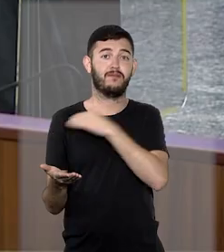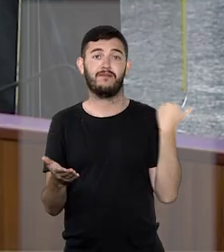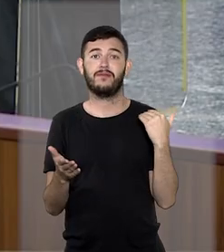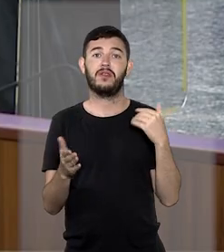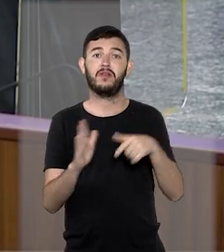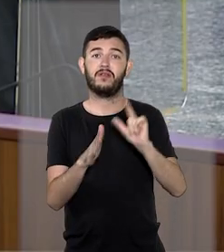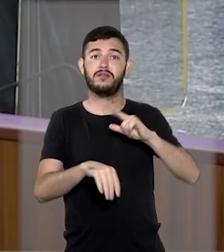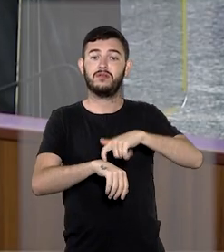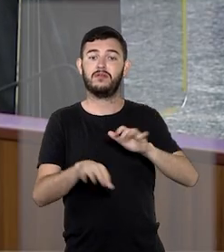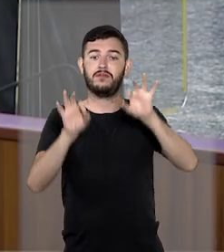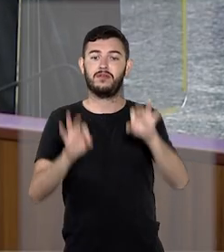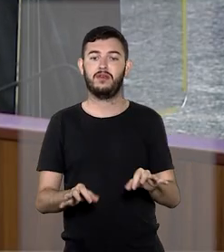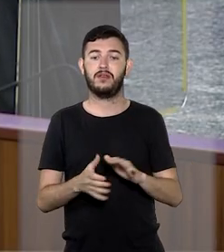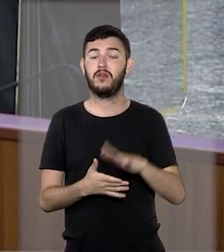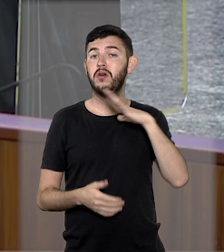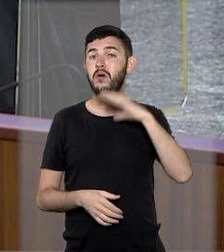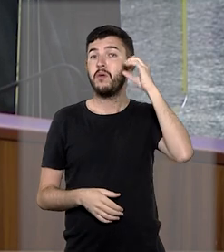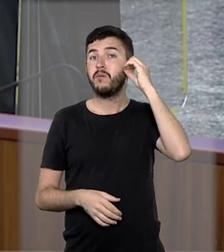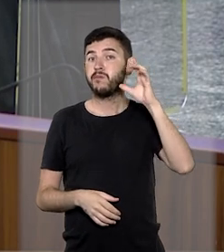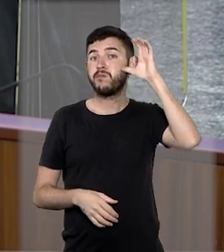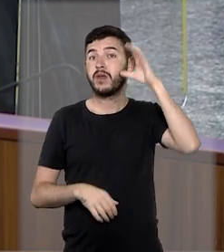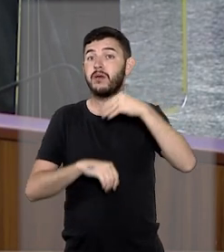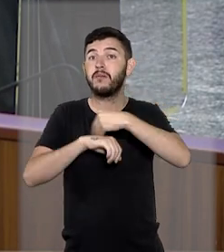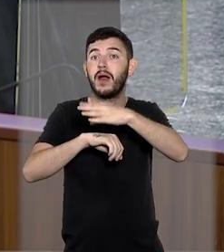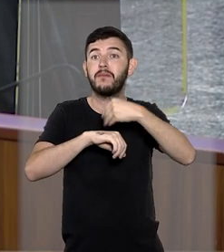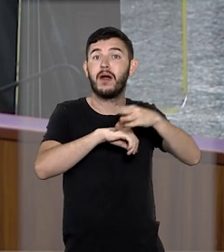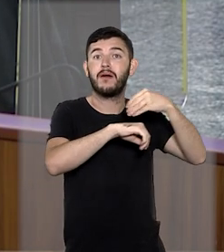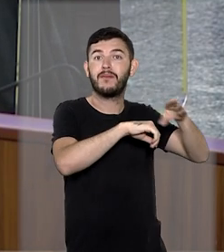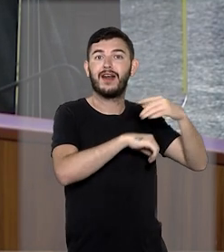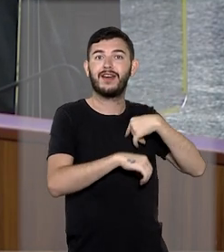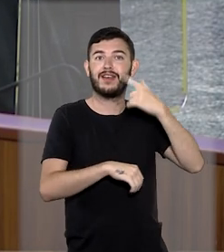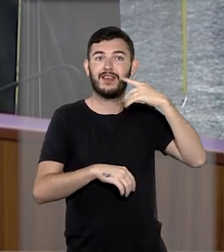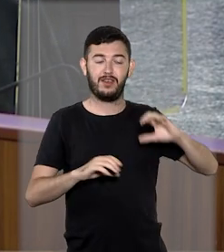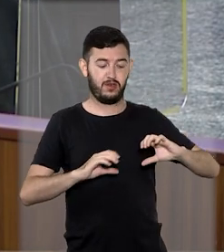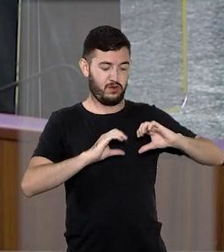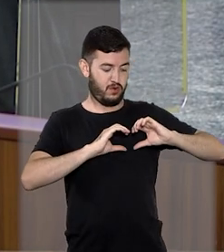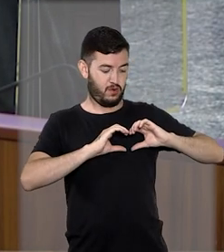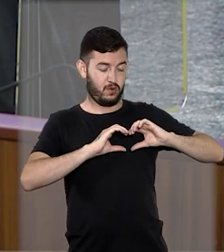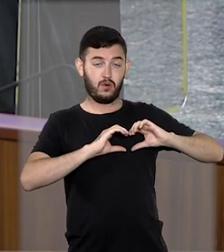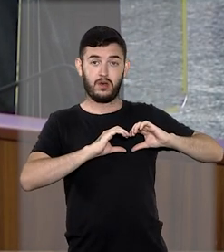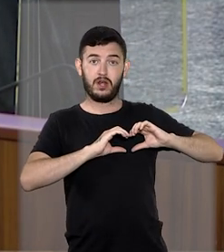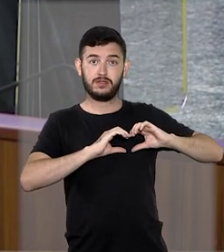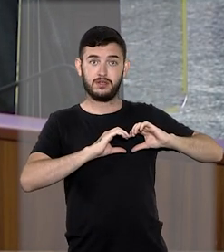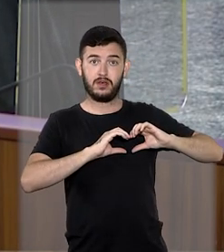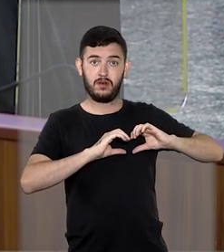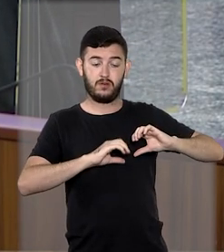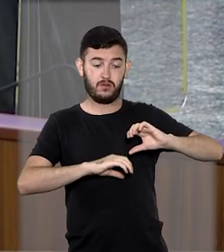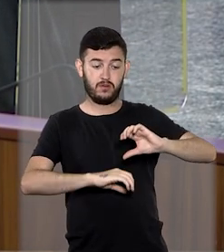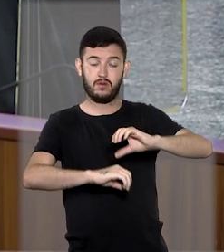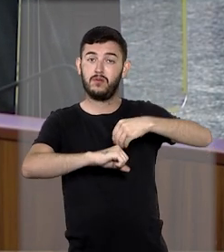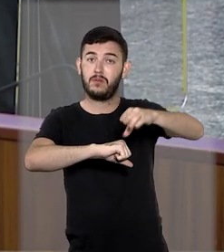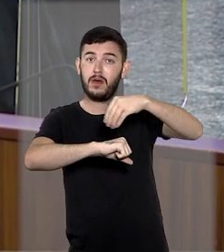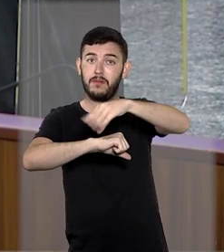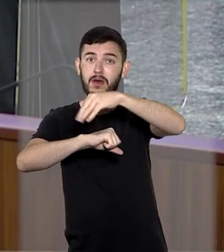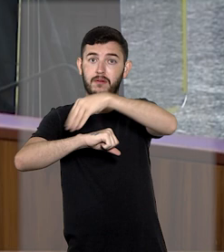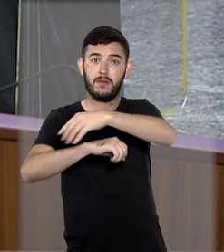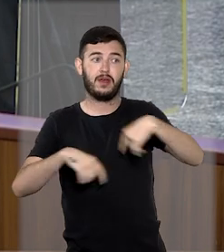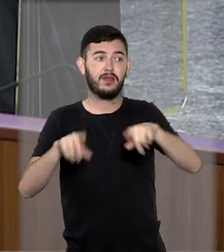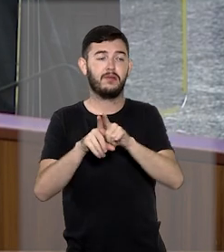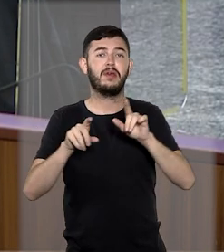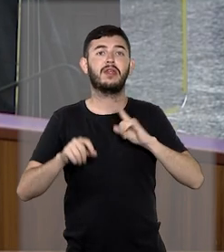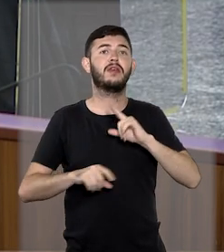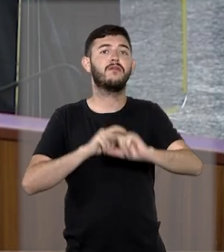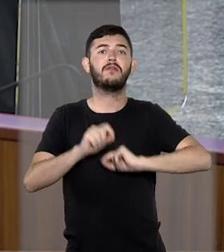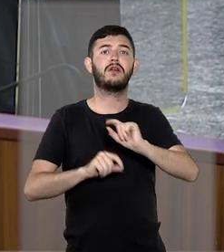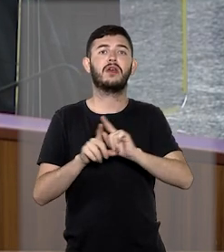trabalho. Dividiu conosco seu conhecimento e também o seu coração, seu caráter generoso,